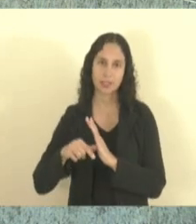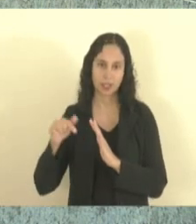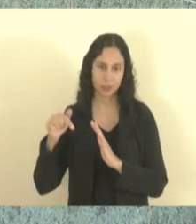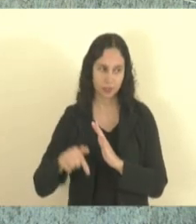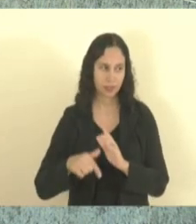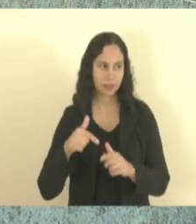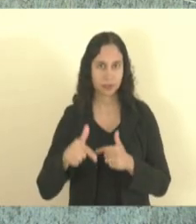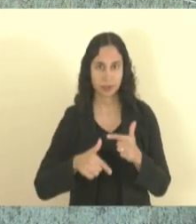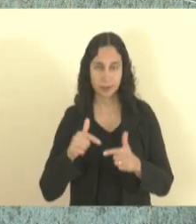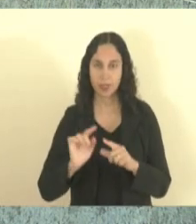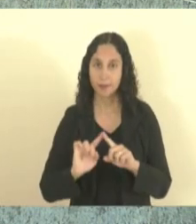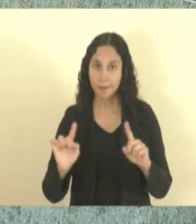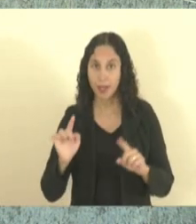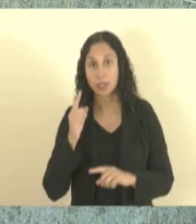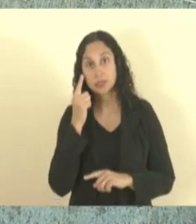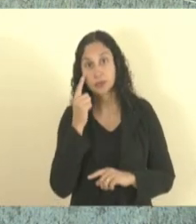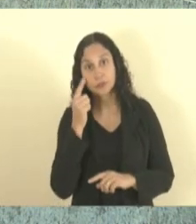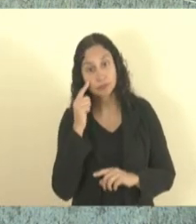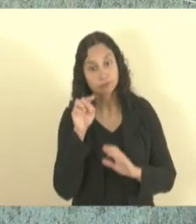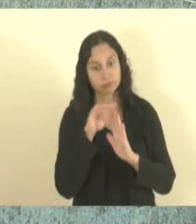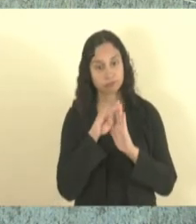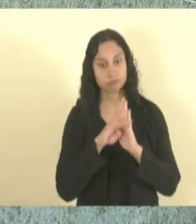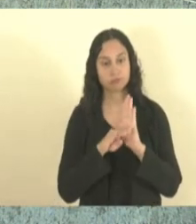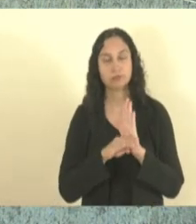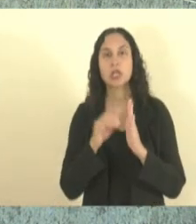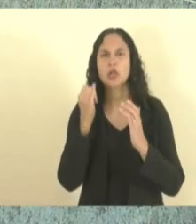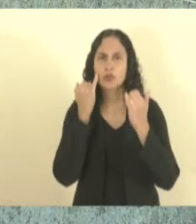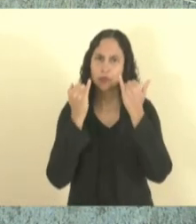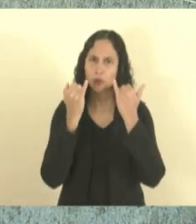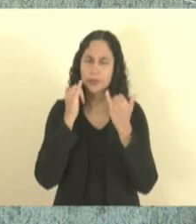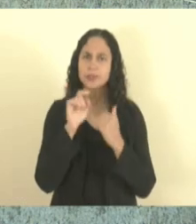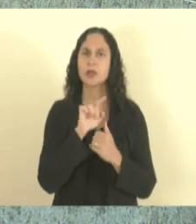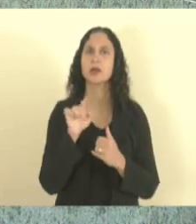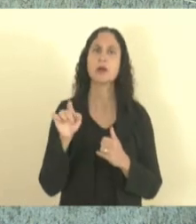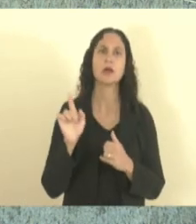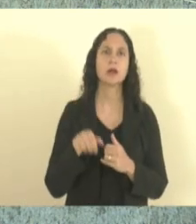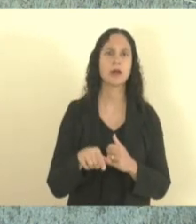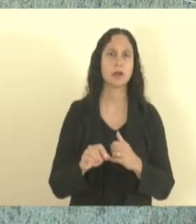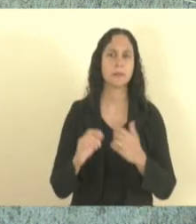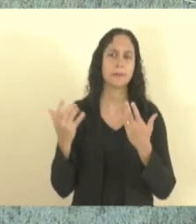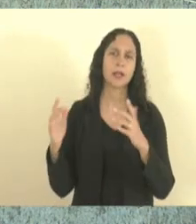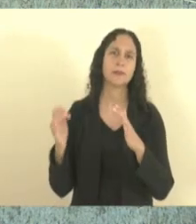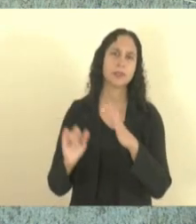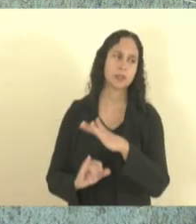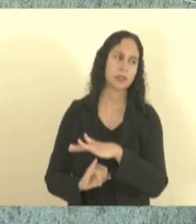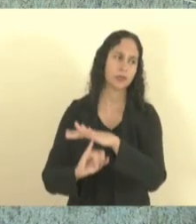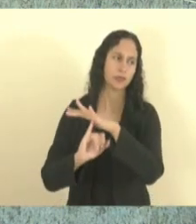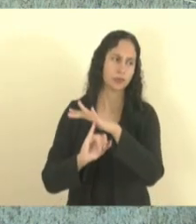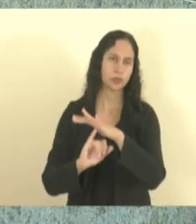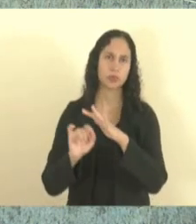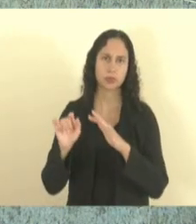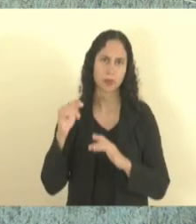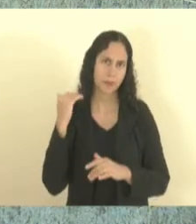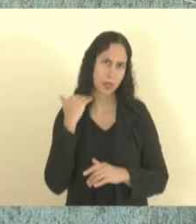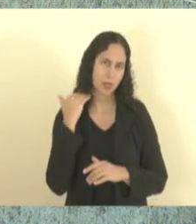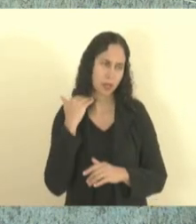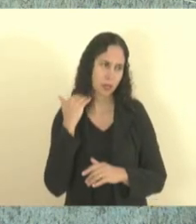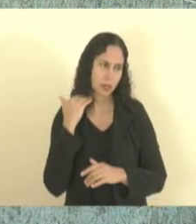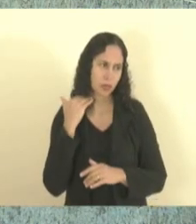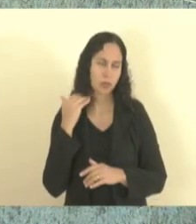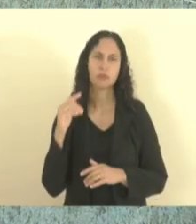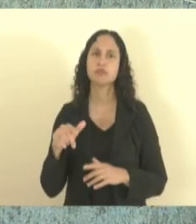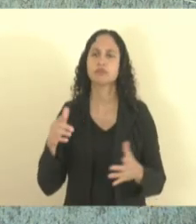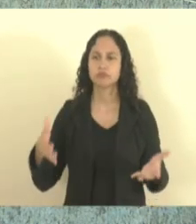mas estou vendo aqui os dados e parabenizar essa importante instituição que é o Banco do Nordeste esse banco de